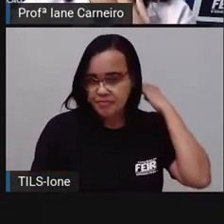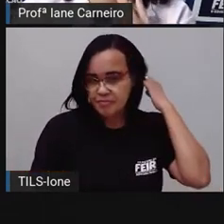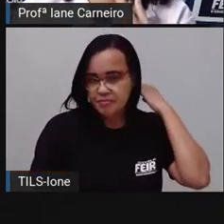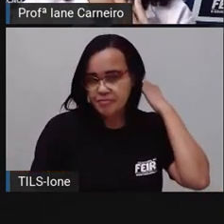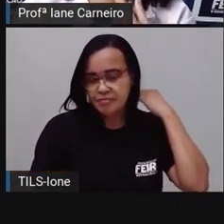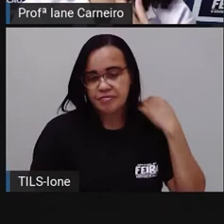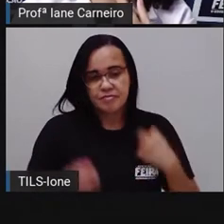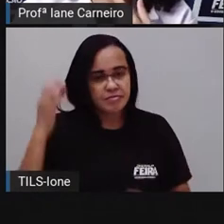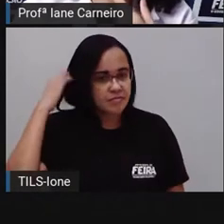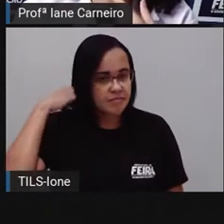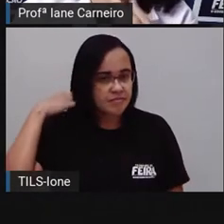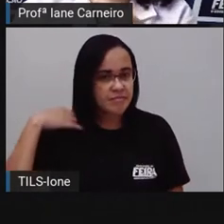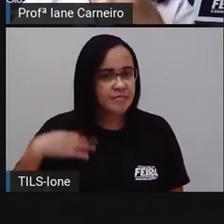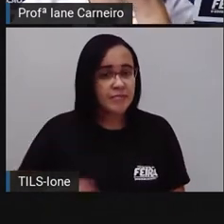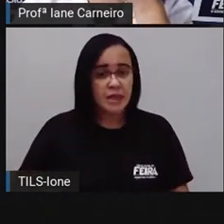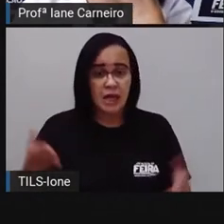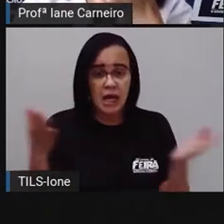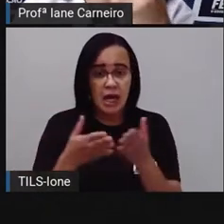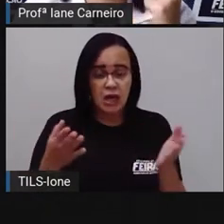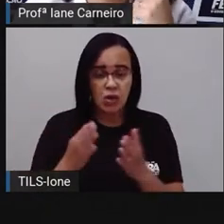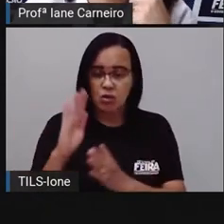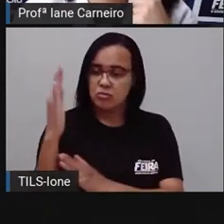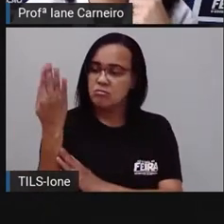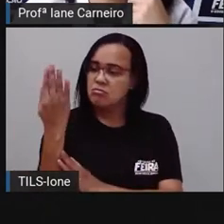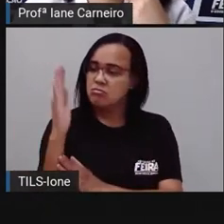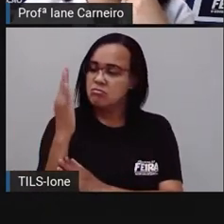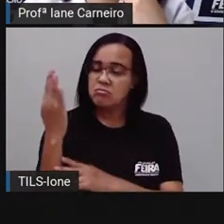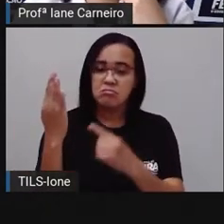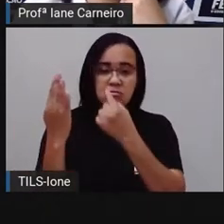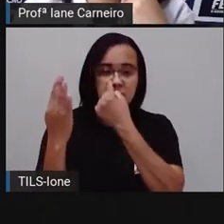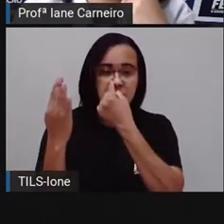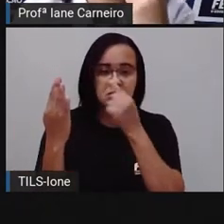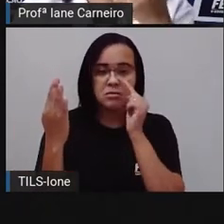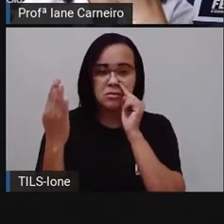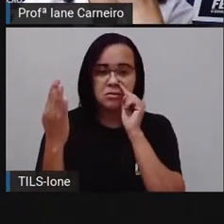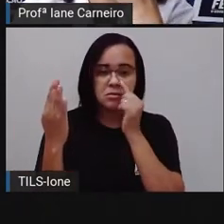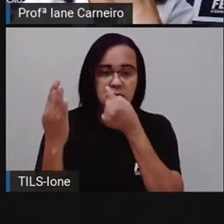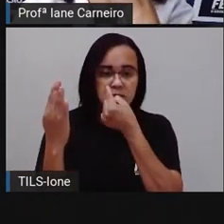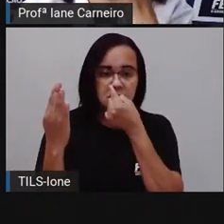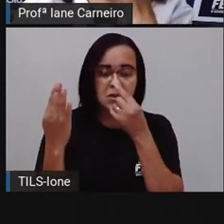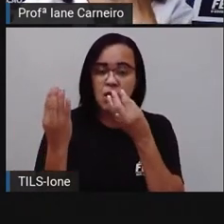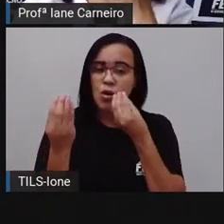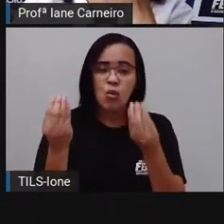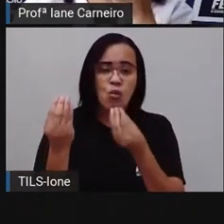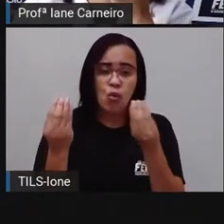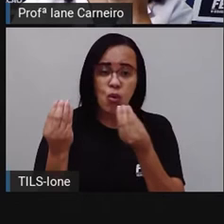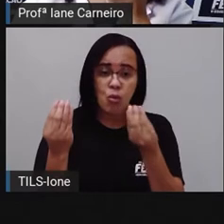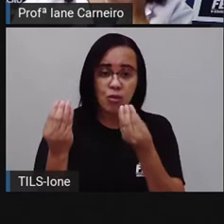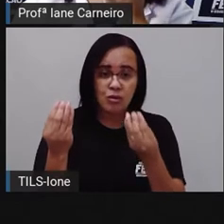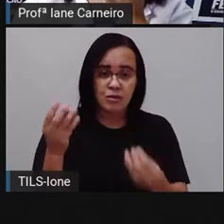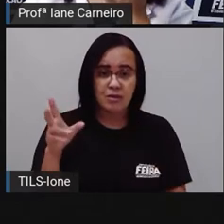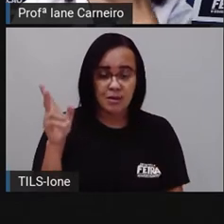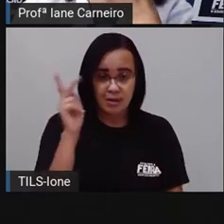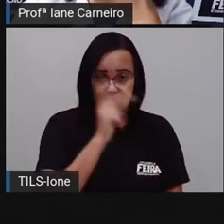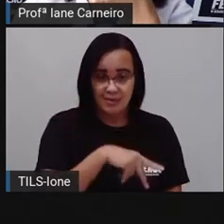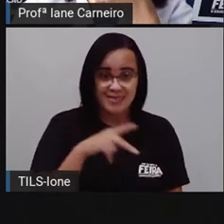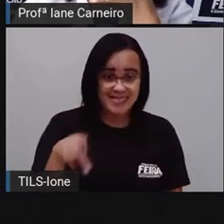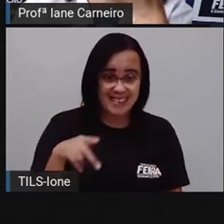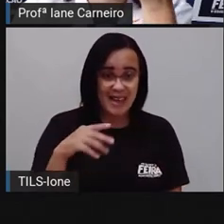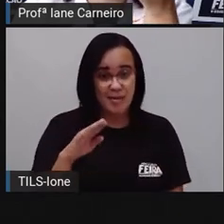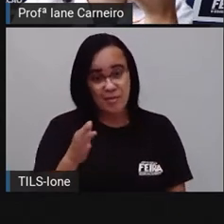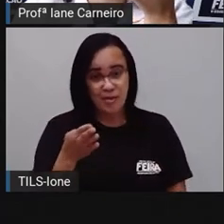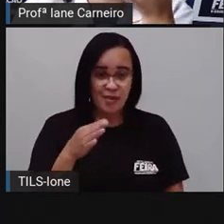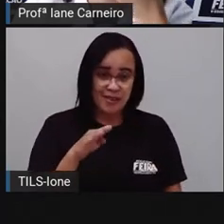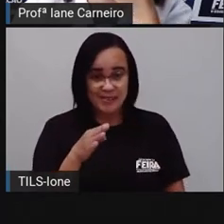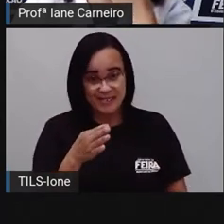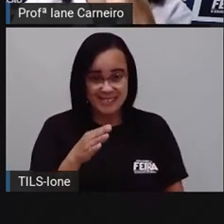Agora, observem o seu nariz. Olha aí o seu nariz, como é ele. O da Pró é meio tortinho pra um lado. O seu, como é?